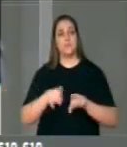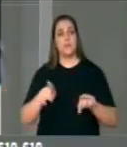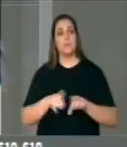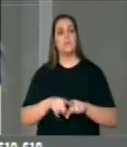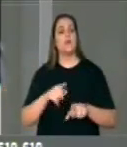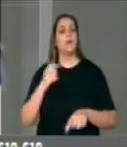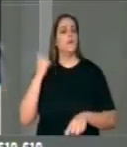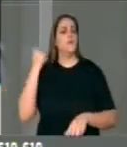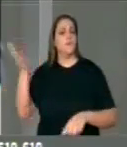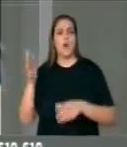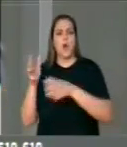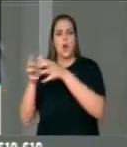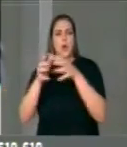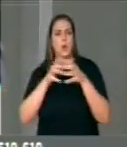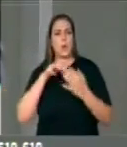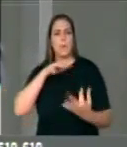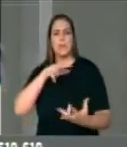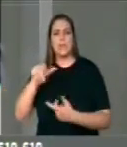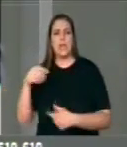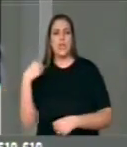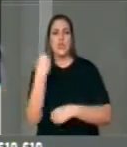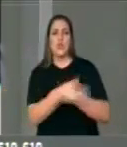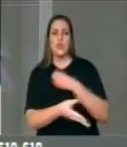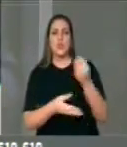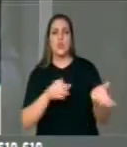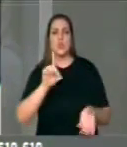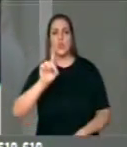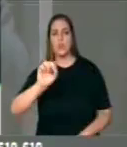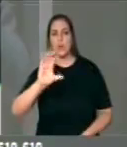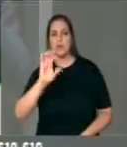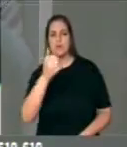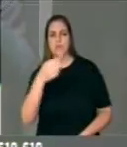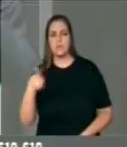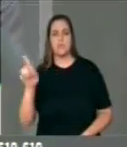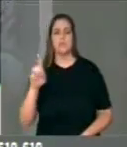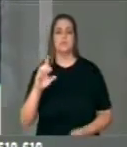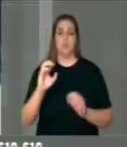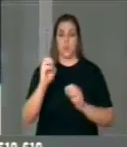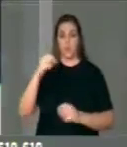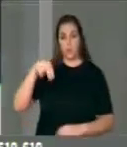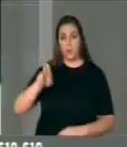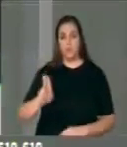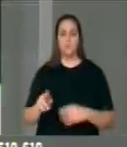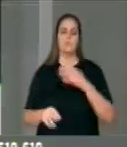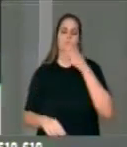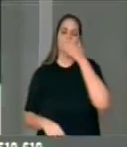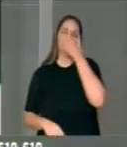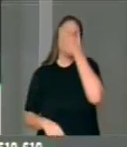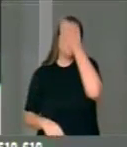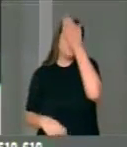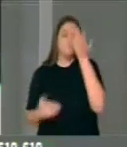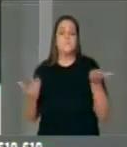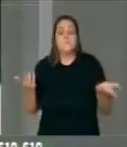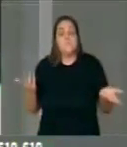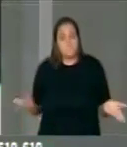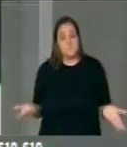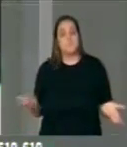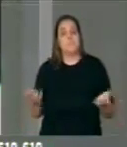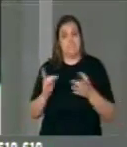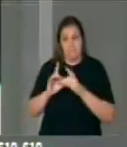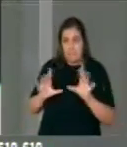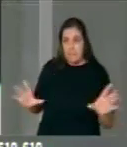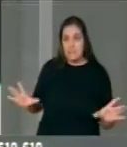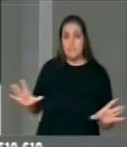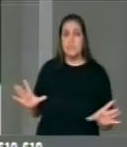organismos internacionais vinculados à ONU tudo isso foi permitido a entrada total da saúde